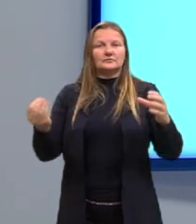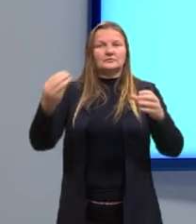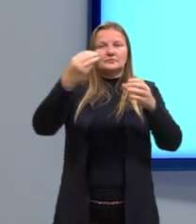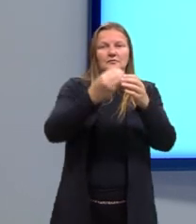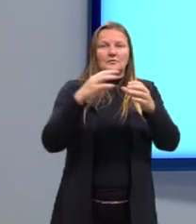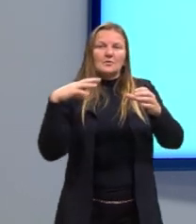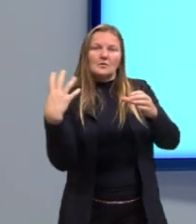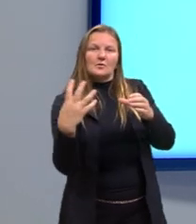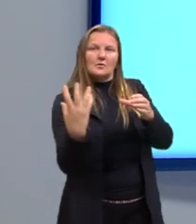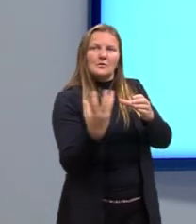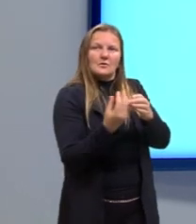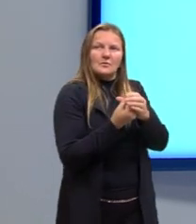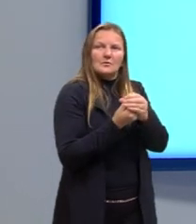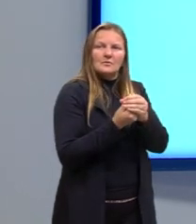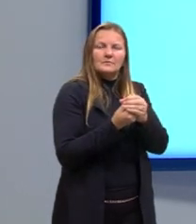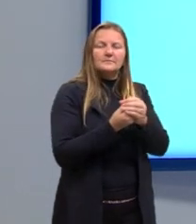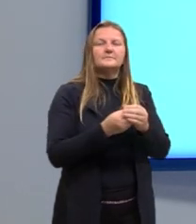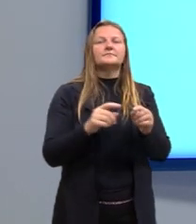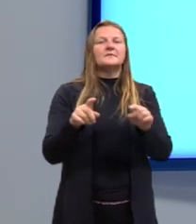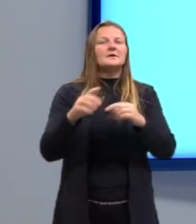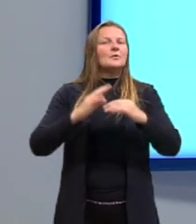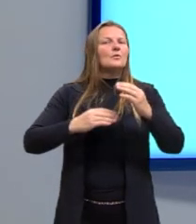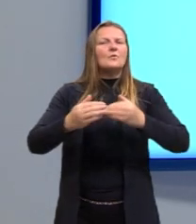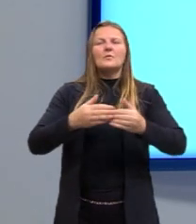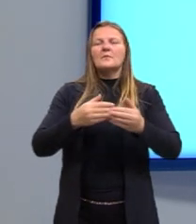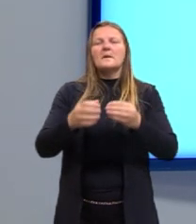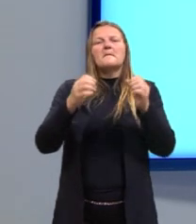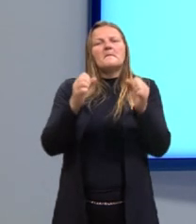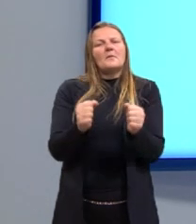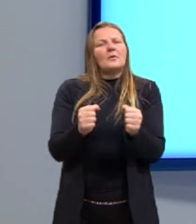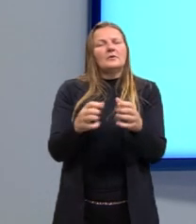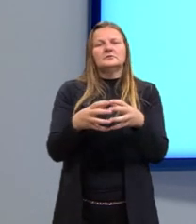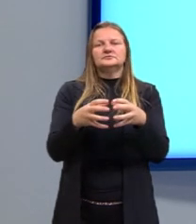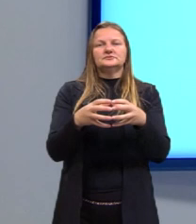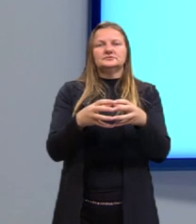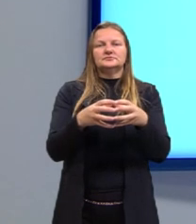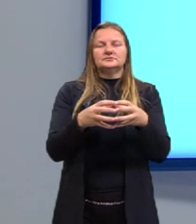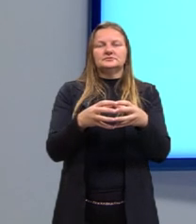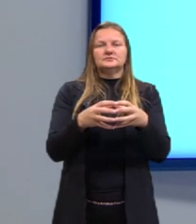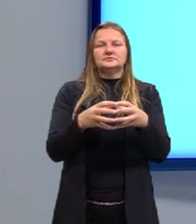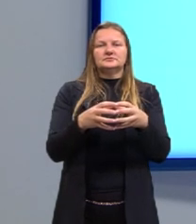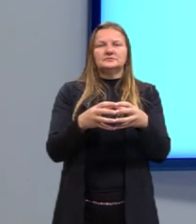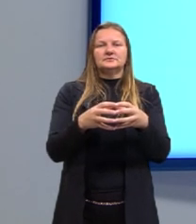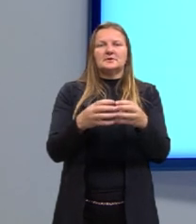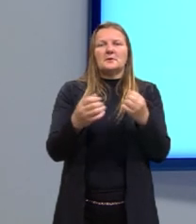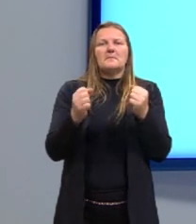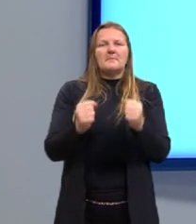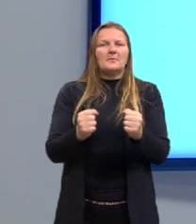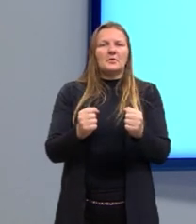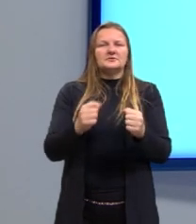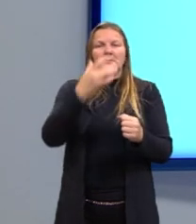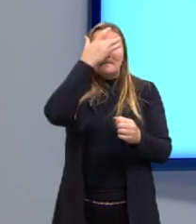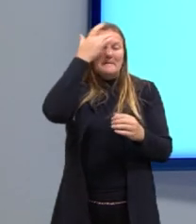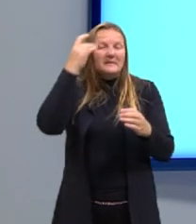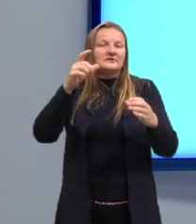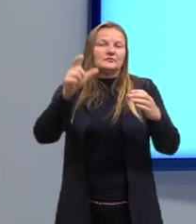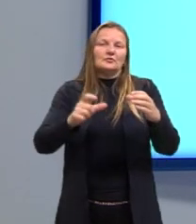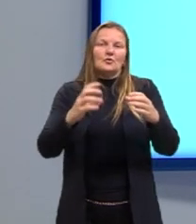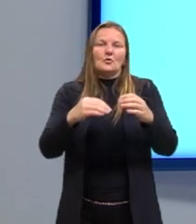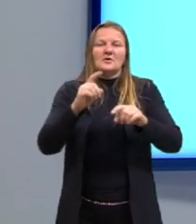conjunto, podendo ser, então, de qualquer coisa. posso ter ali, né, uma população envolvendo pessoas,